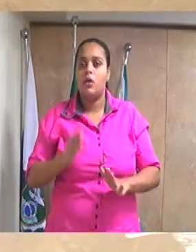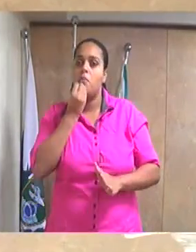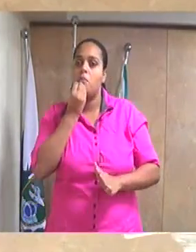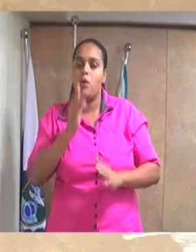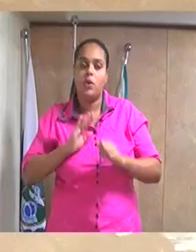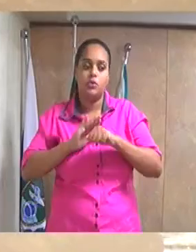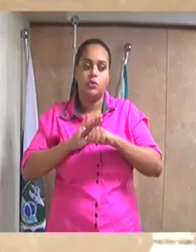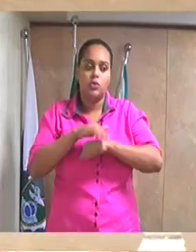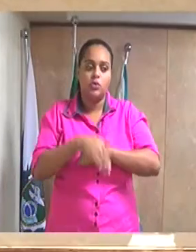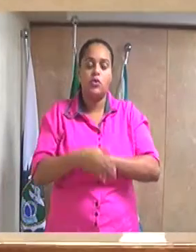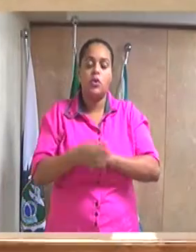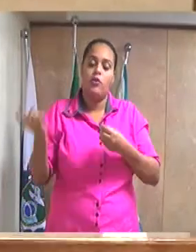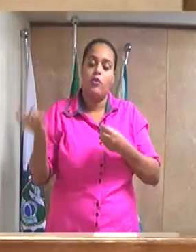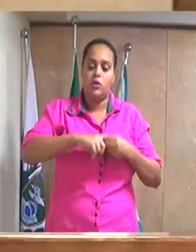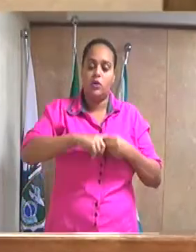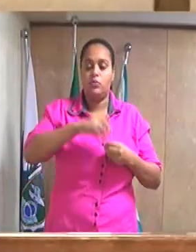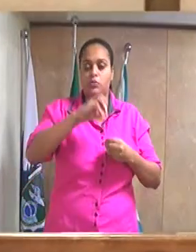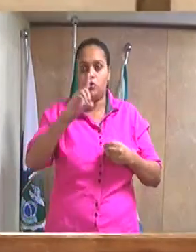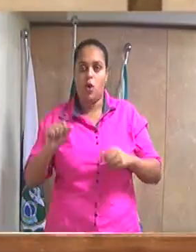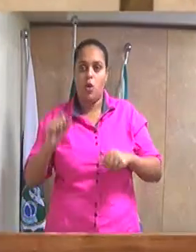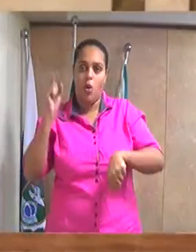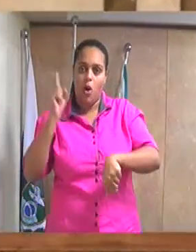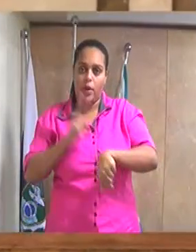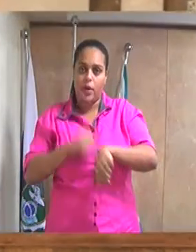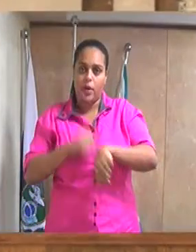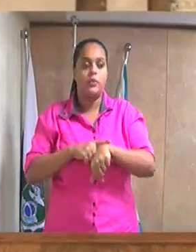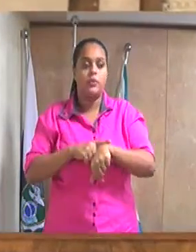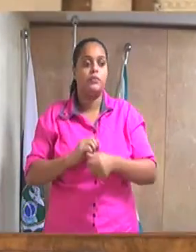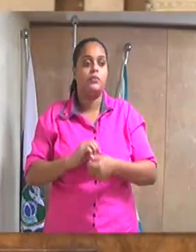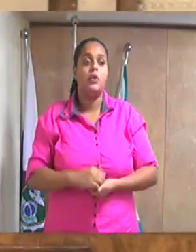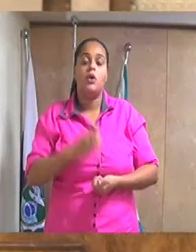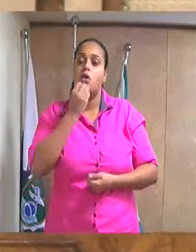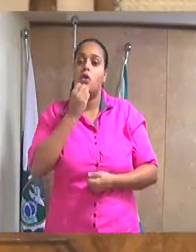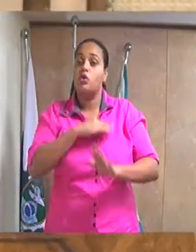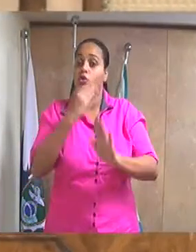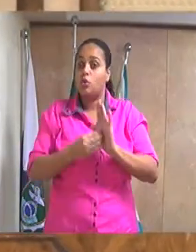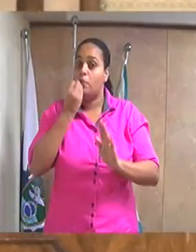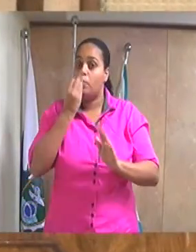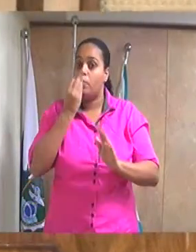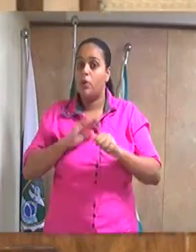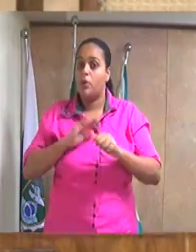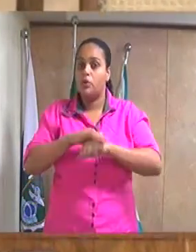noite, voltaremos em dia e horário regimental. Tenham todos uma boa noite.